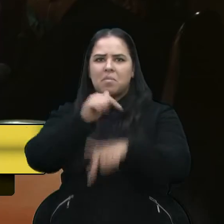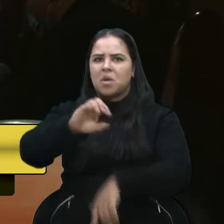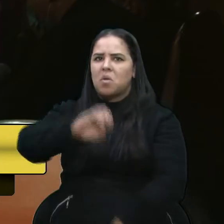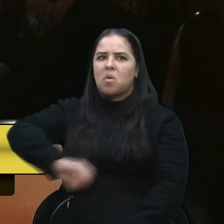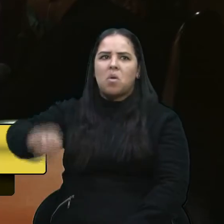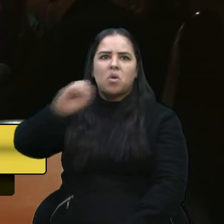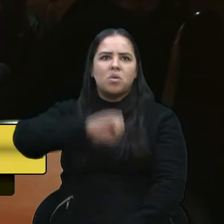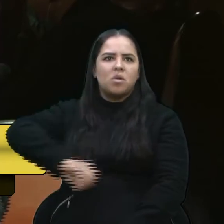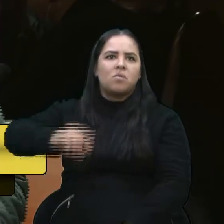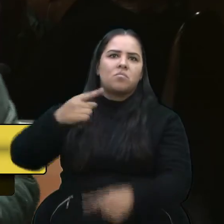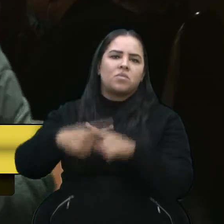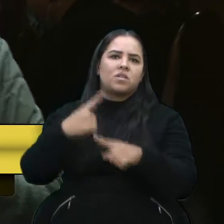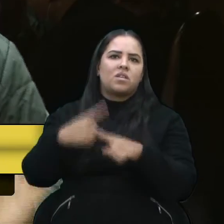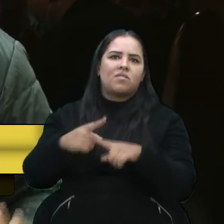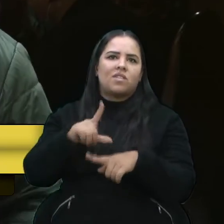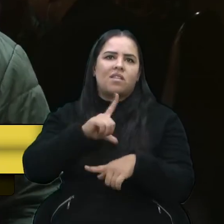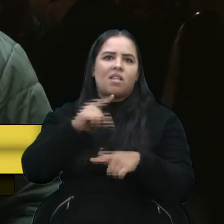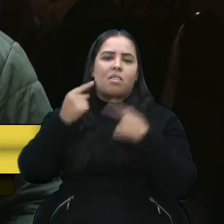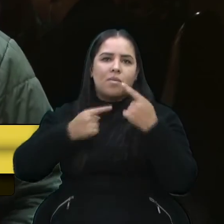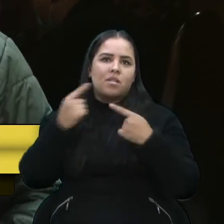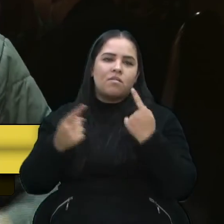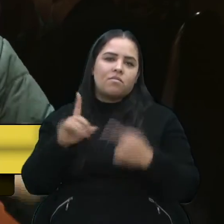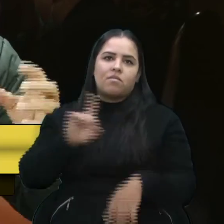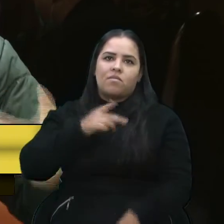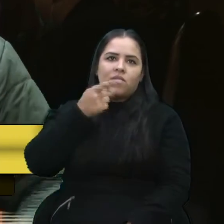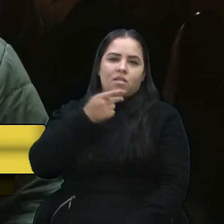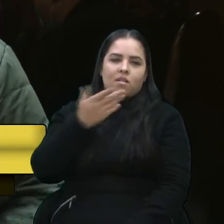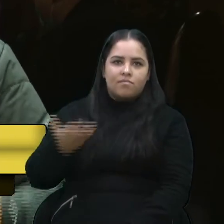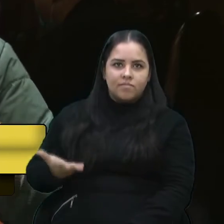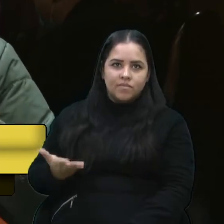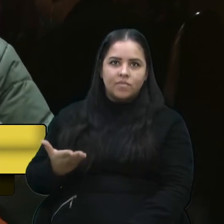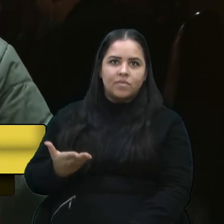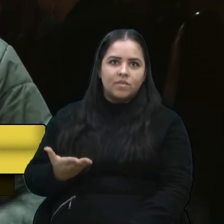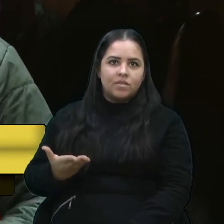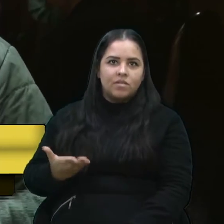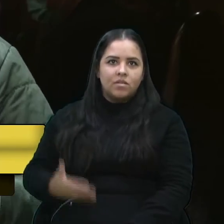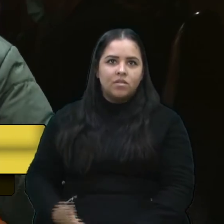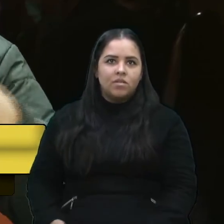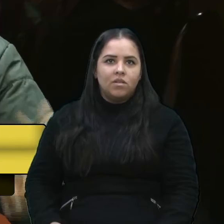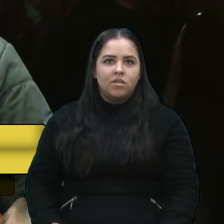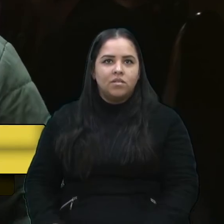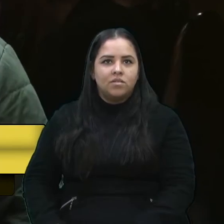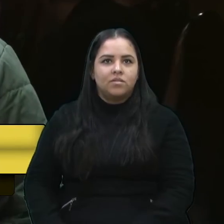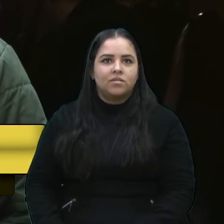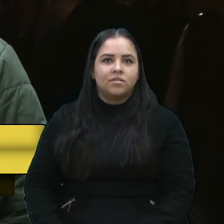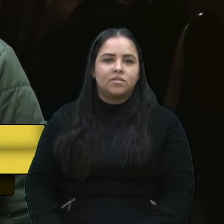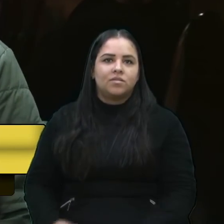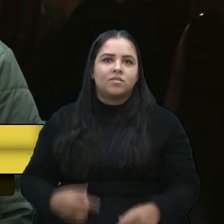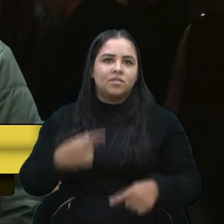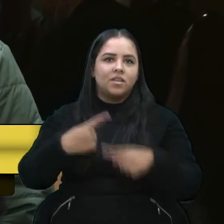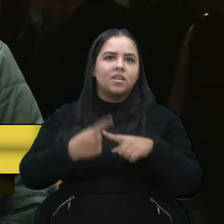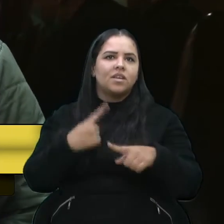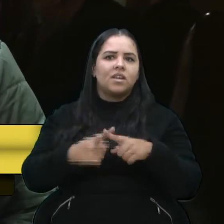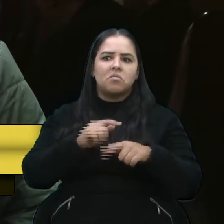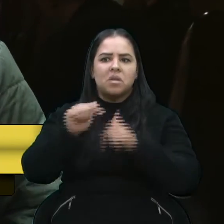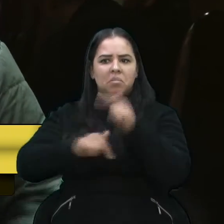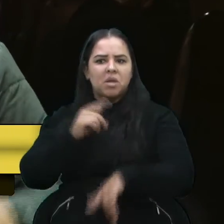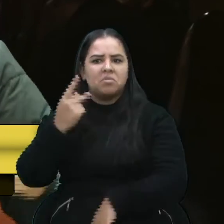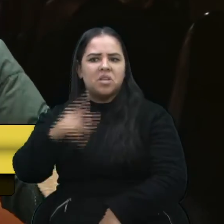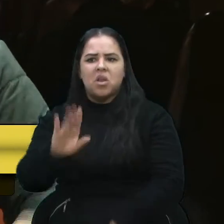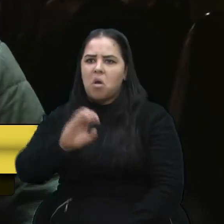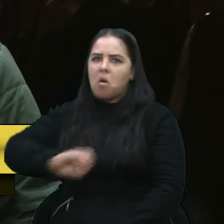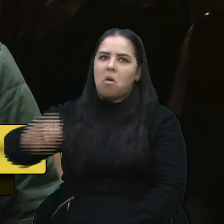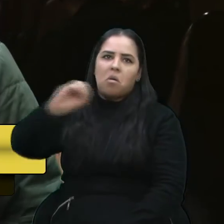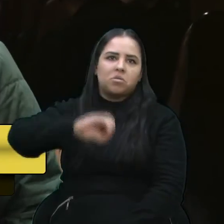vou fazer alguma crítica pontual? Não, não vou dizer que... Eu conheço o João historicamente, esse trabalho que ele vem fazendo, que ele vem